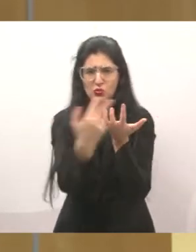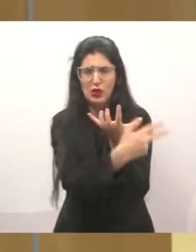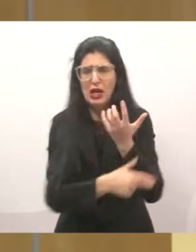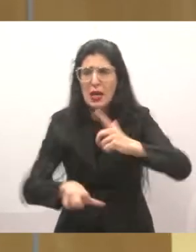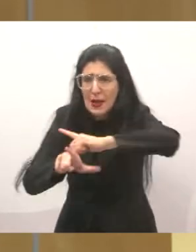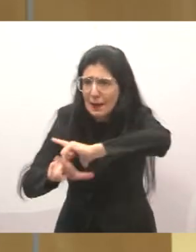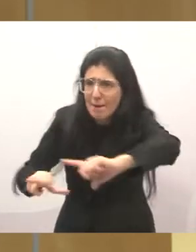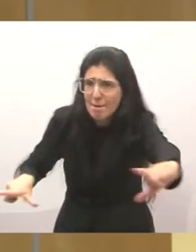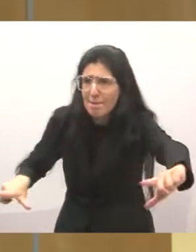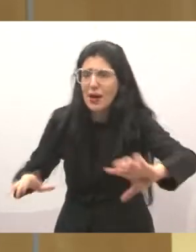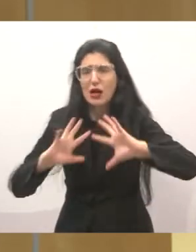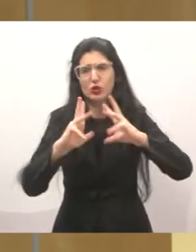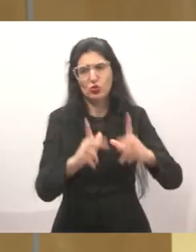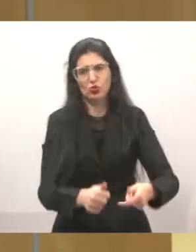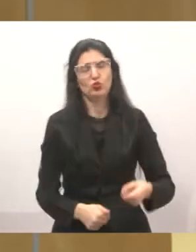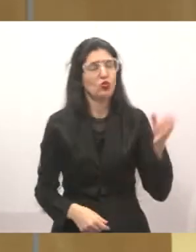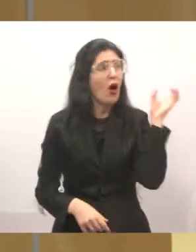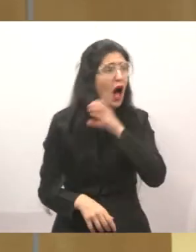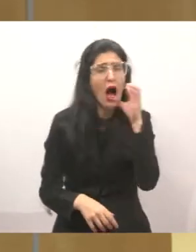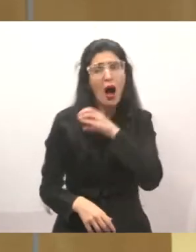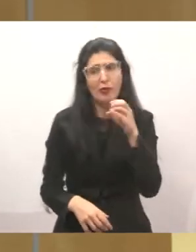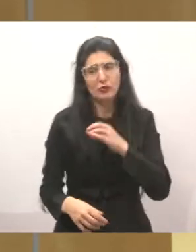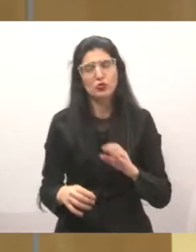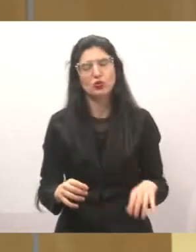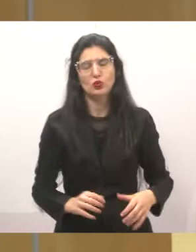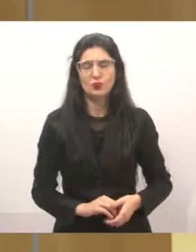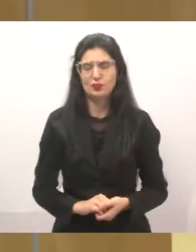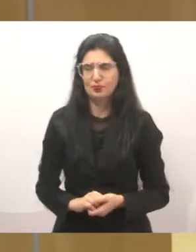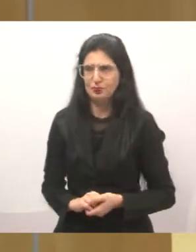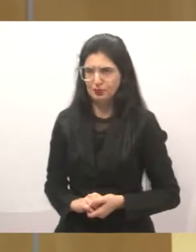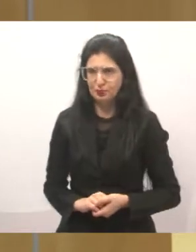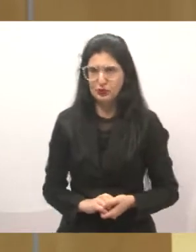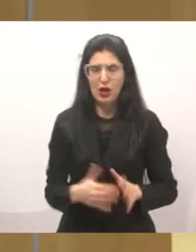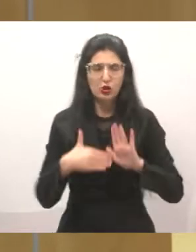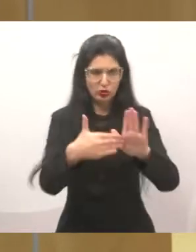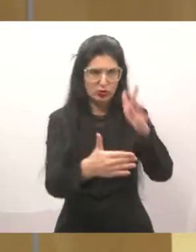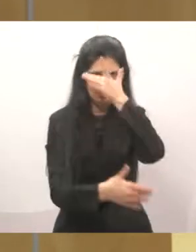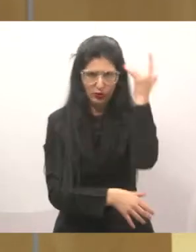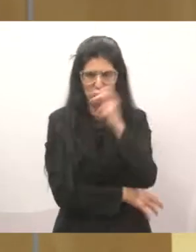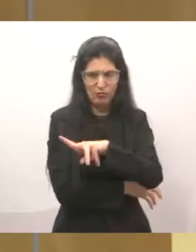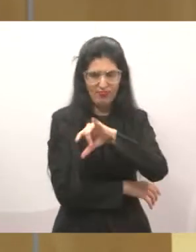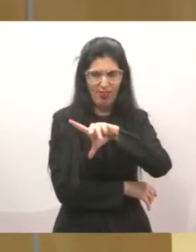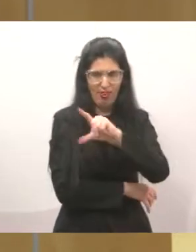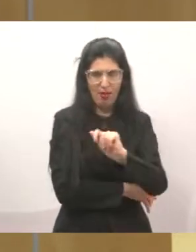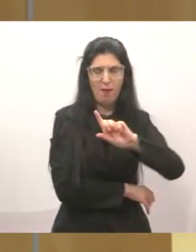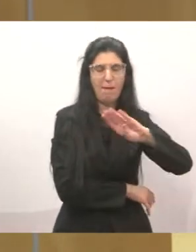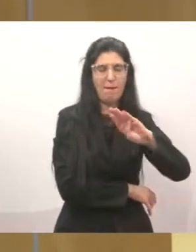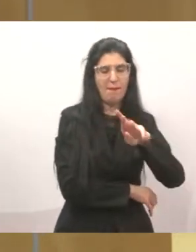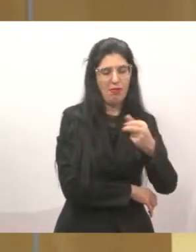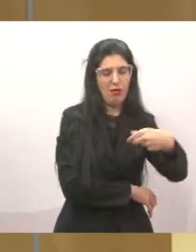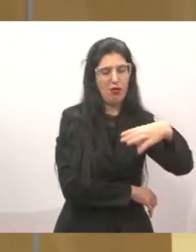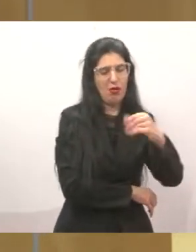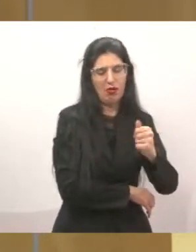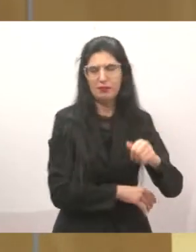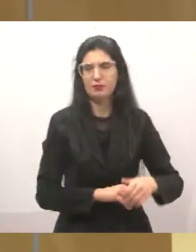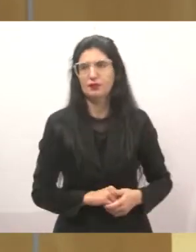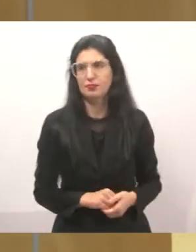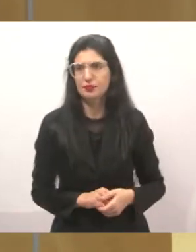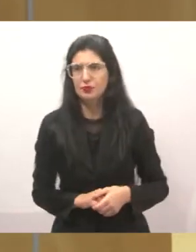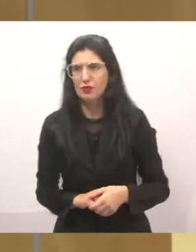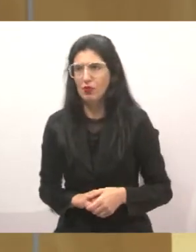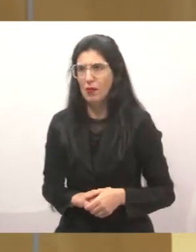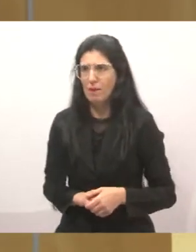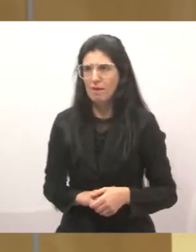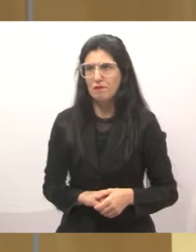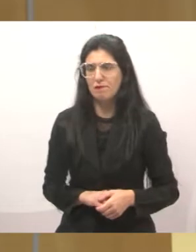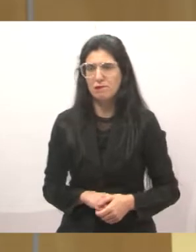limpeza o mais rápido possível para a população daquela região. Eu acho que é dessa maneira que a